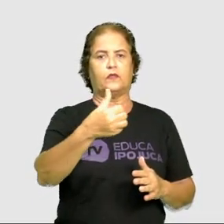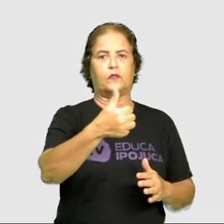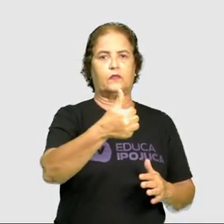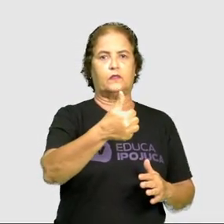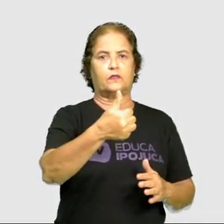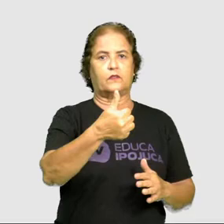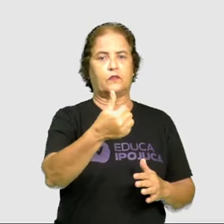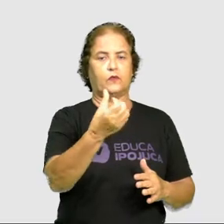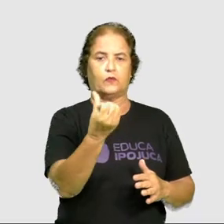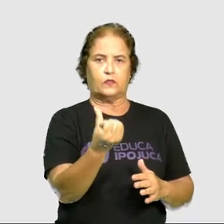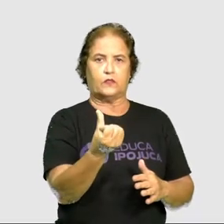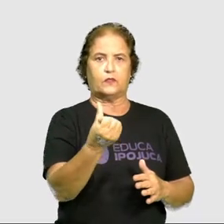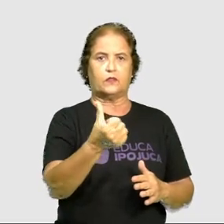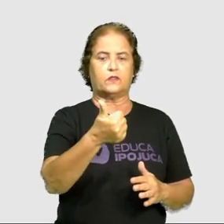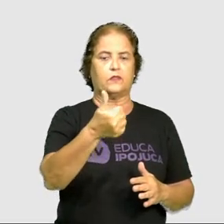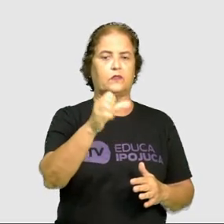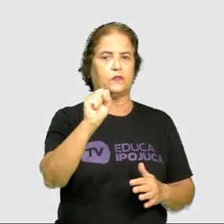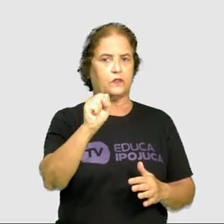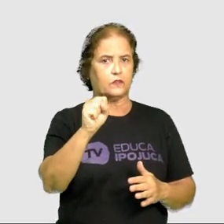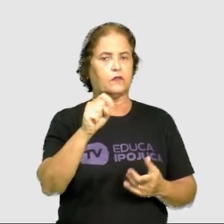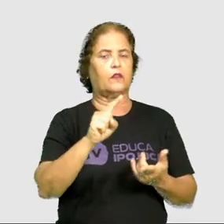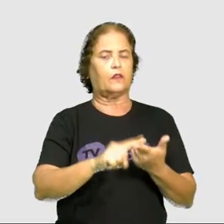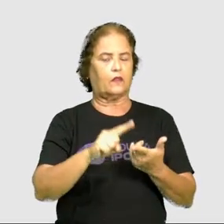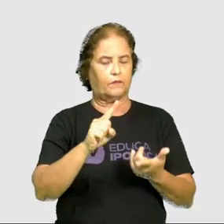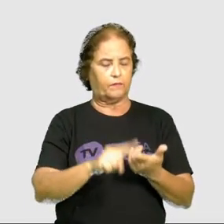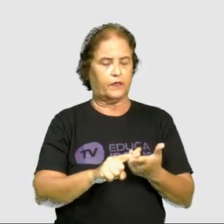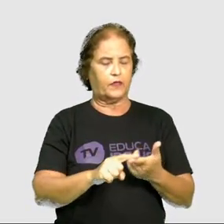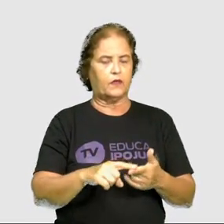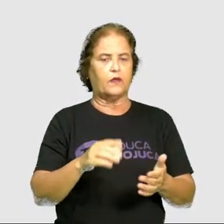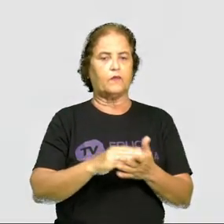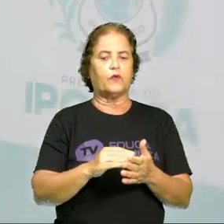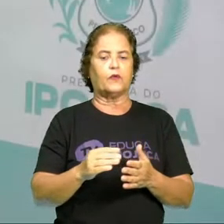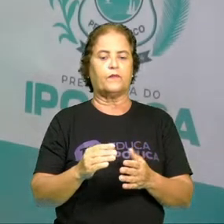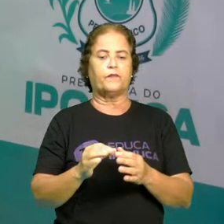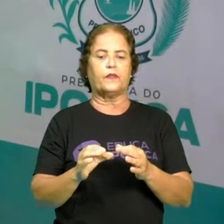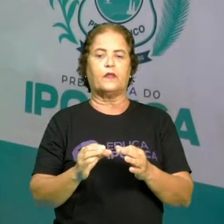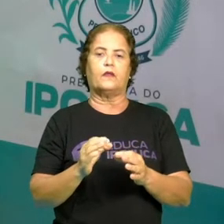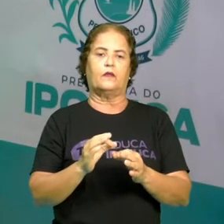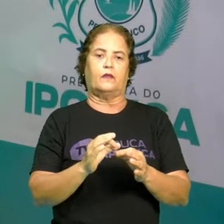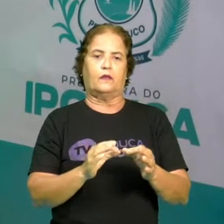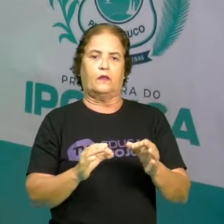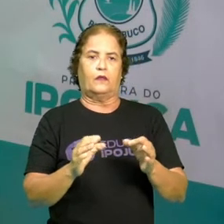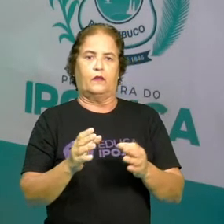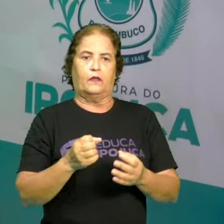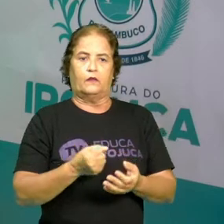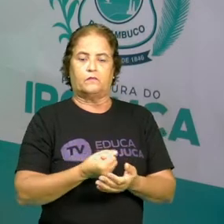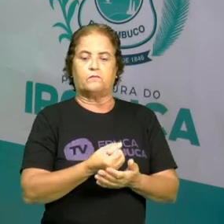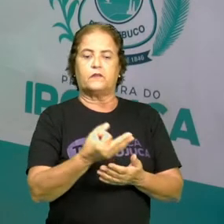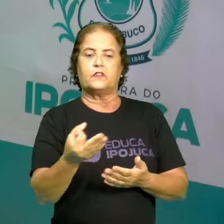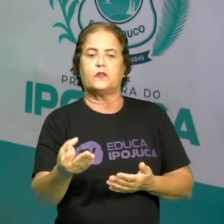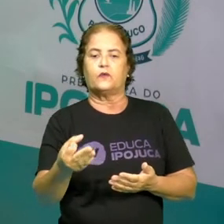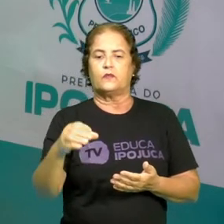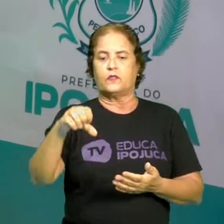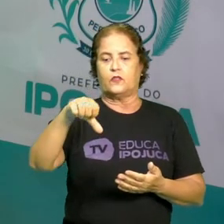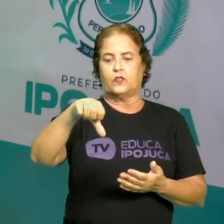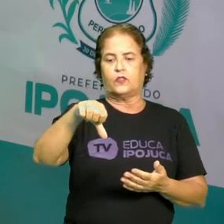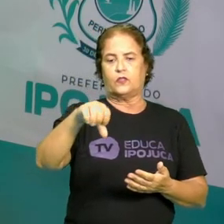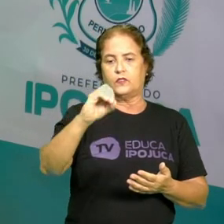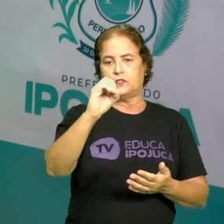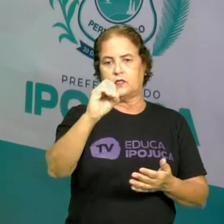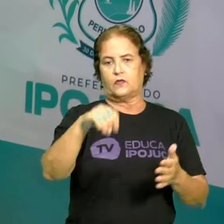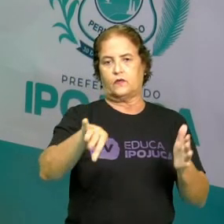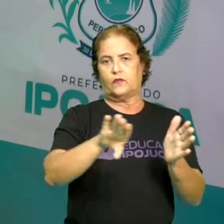18 também. Porque essa sequência é de 0 a 20. então 0, 1, 2,